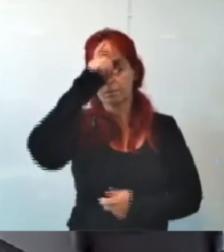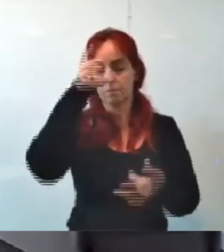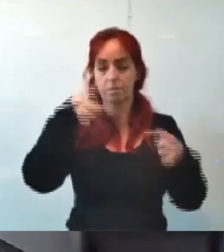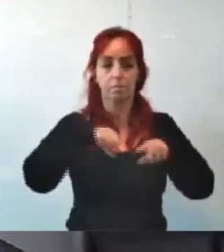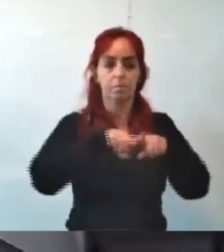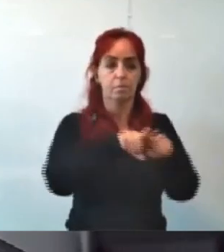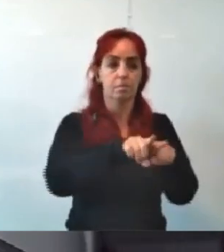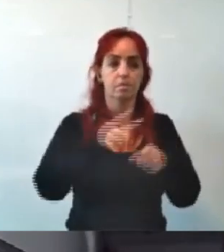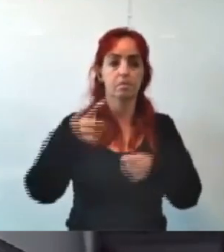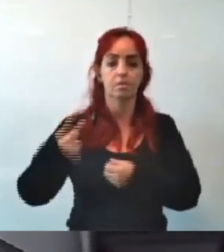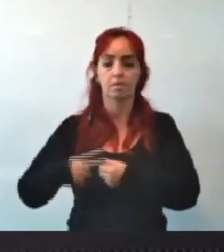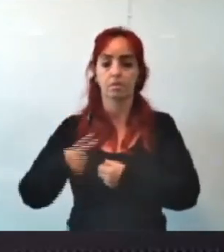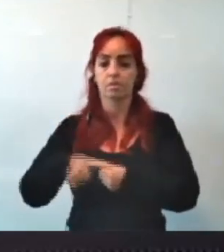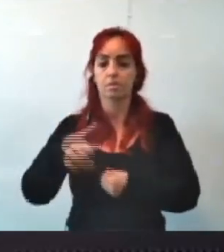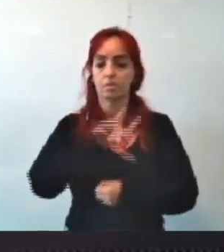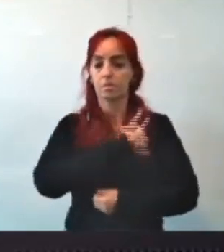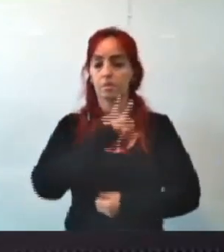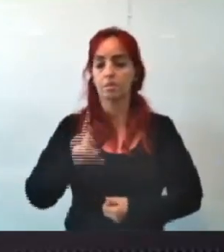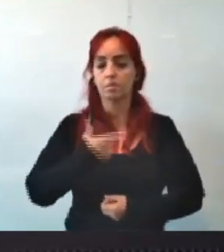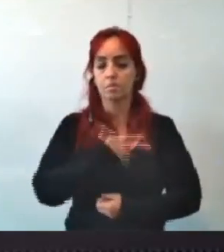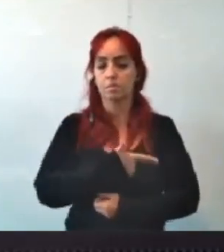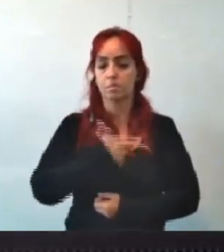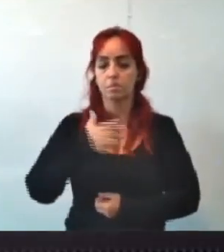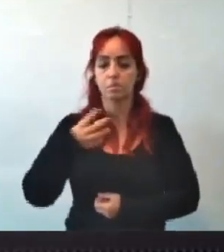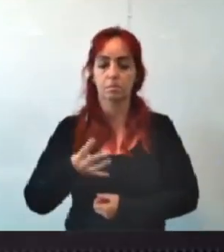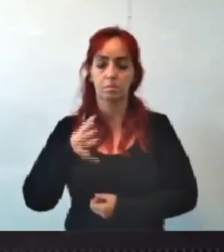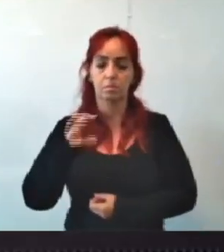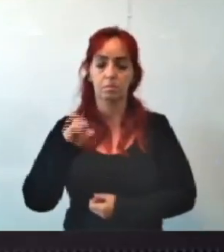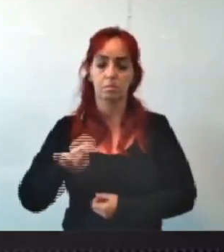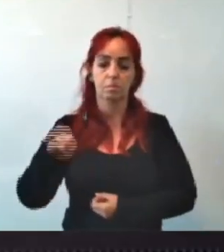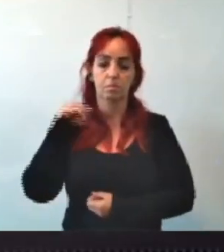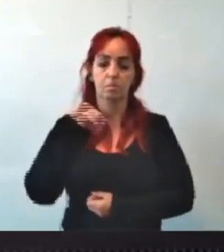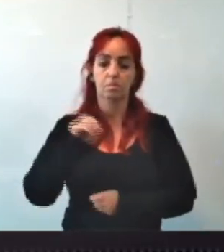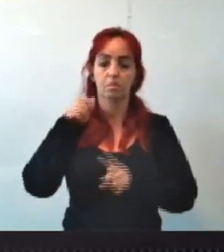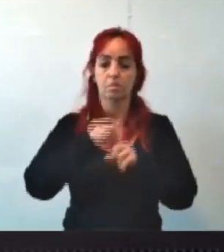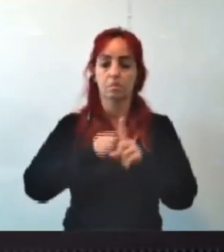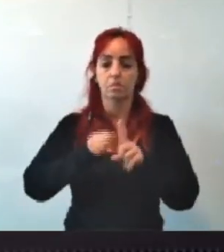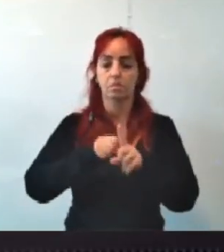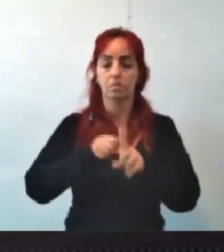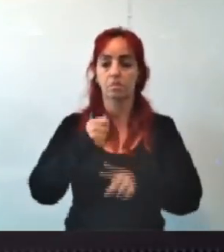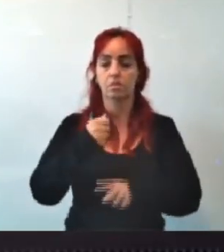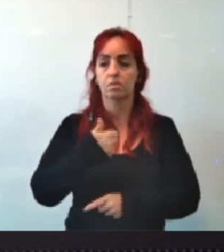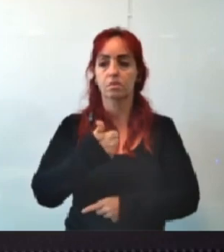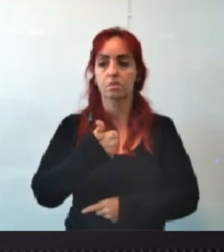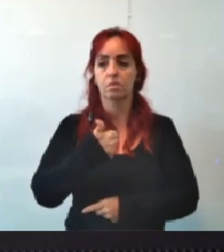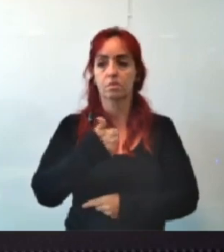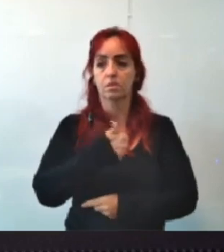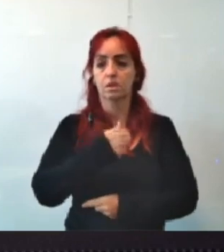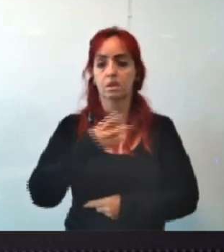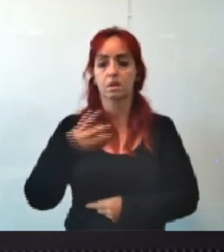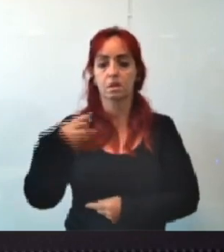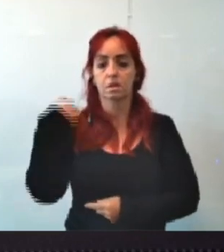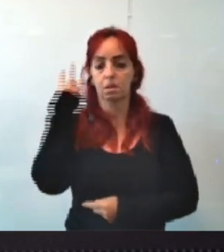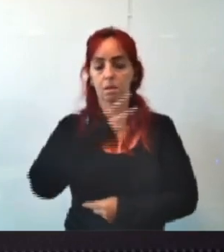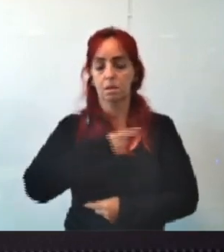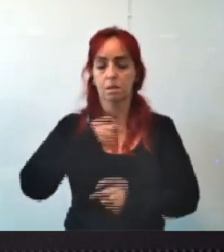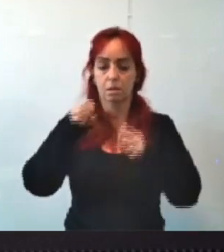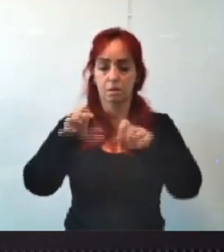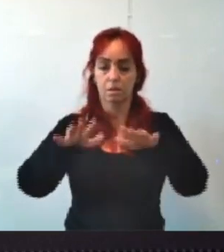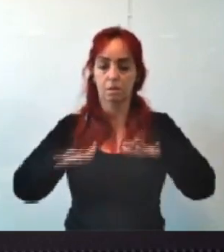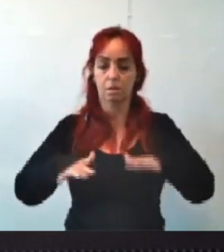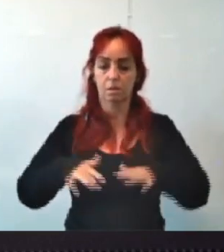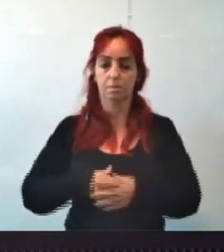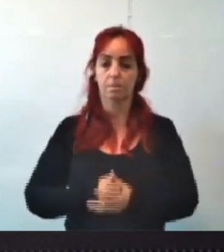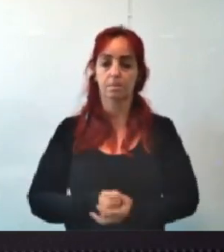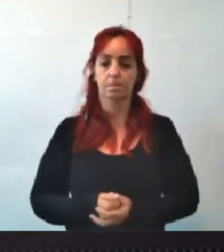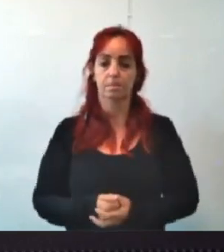município. A data 24 de outubro de 2024, horário 13 horas. Local plenário Camil Caram. Só um pouquinho,